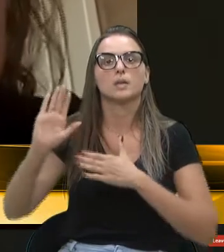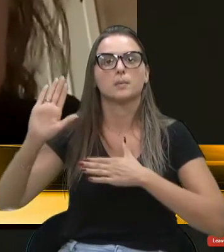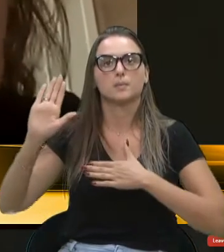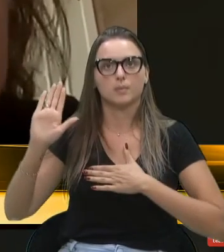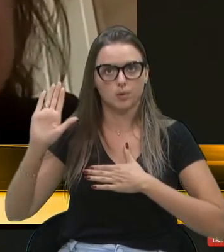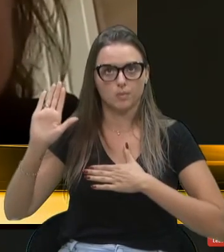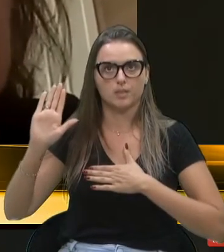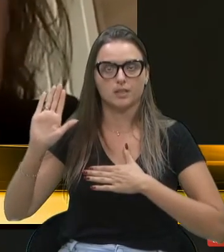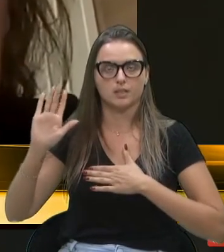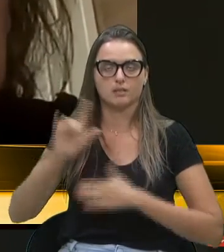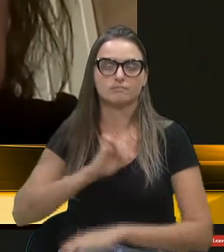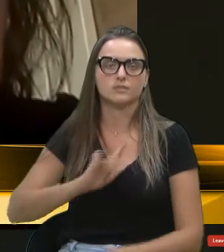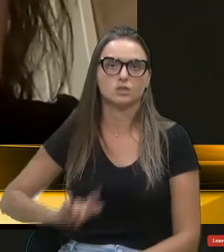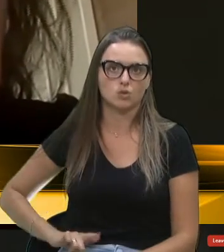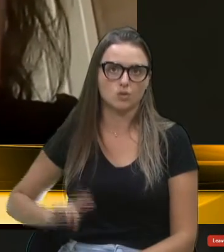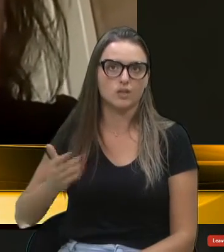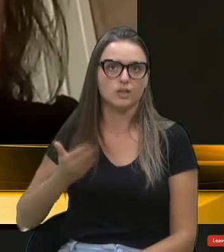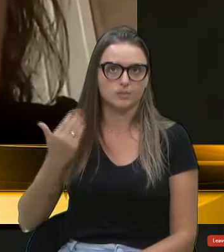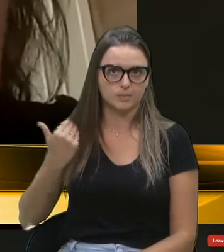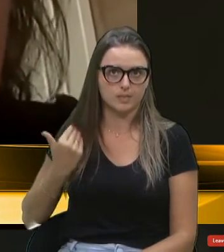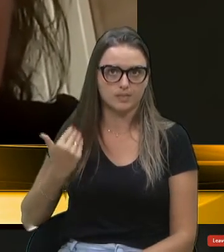em governos anteriores.